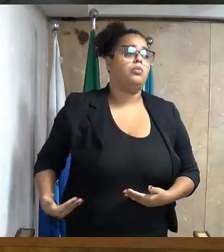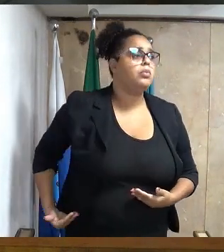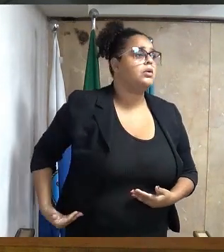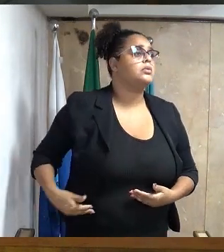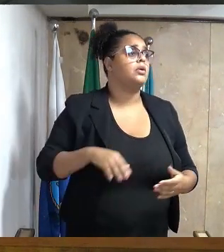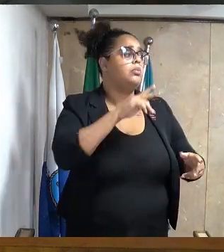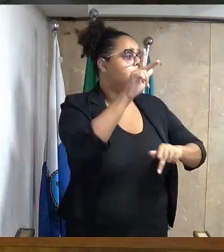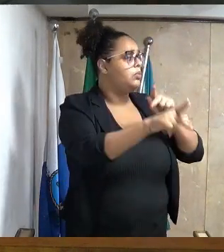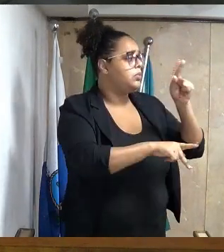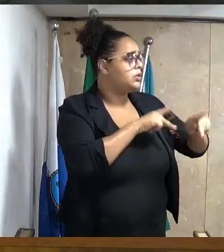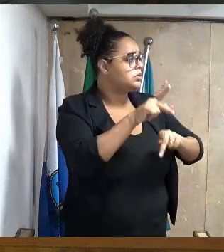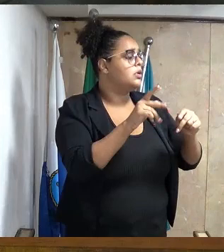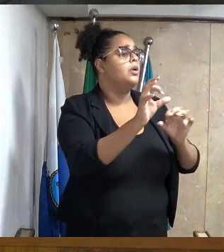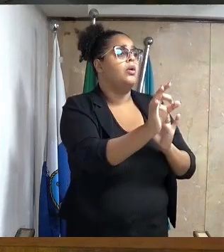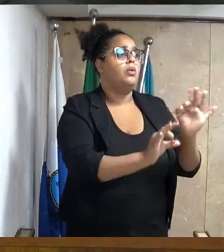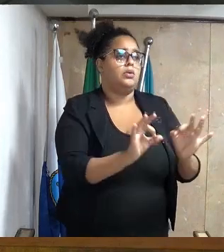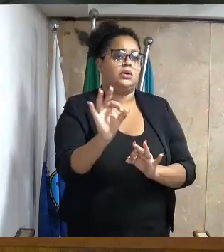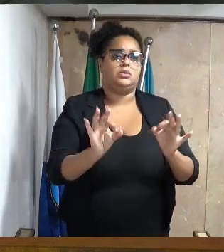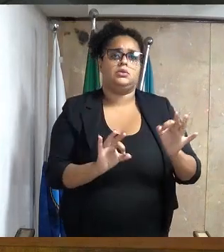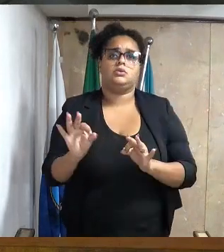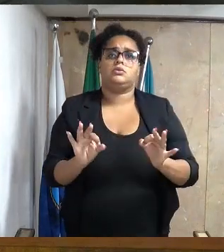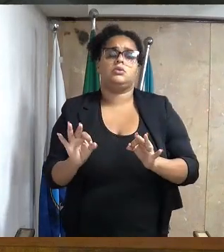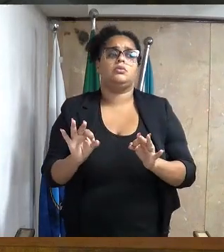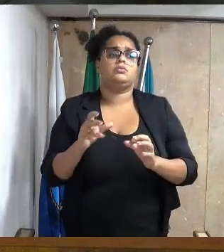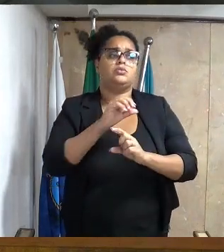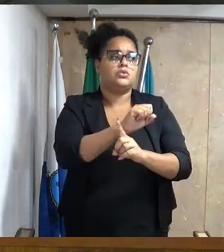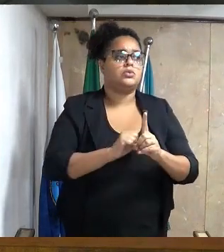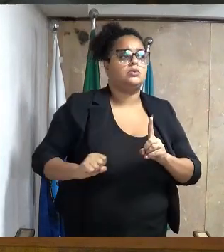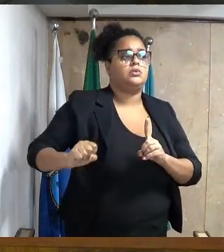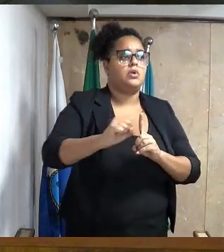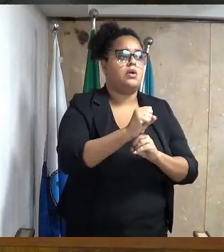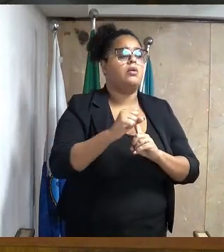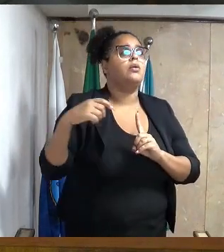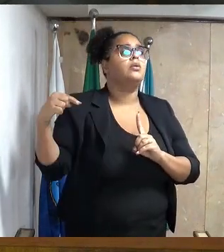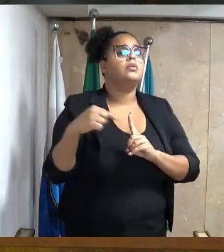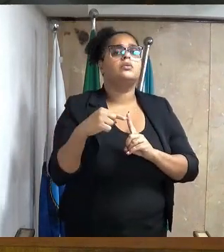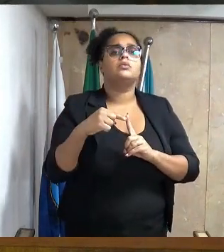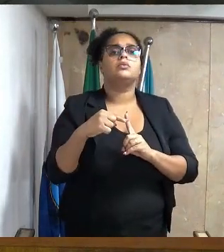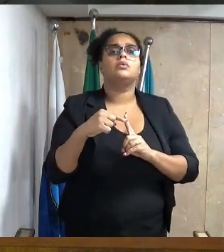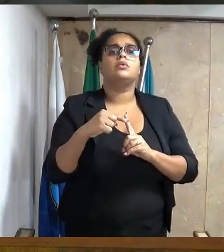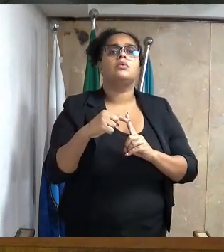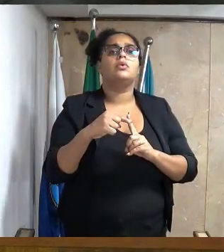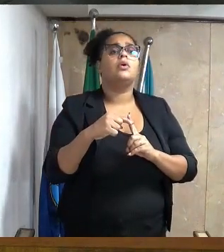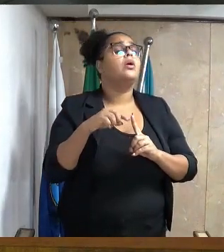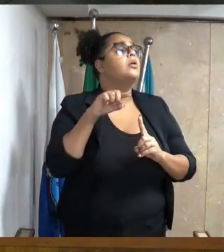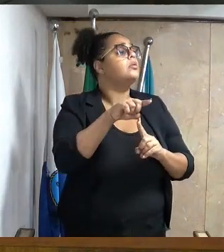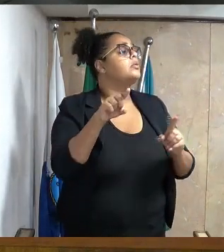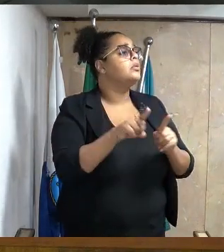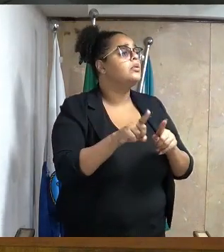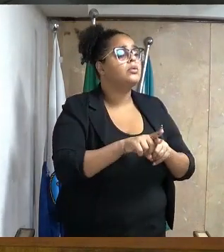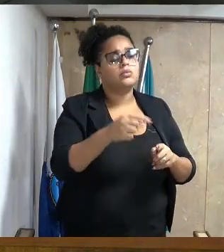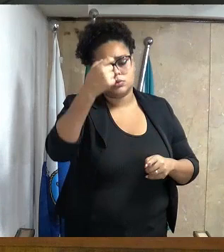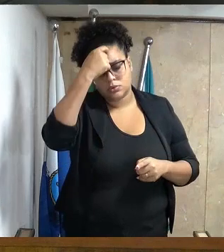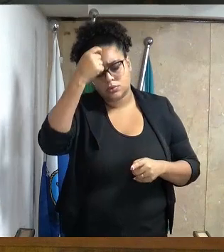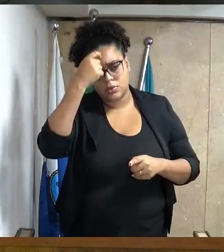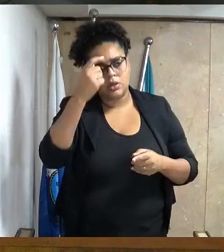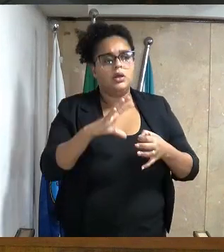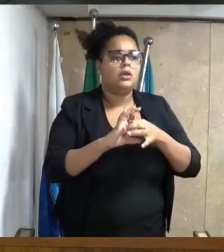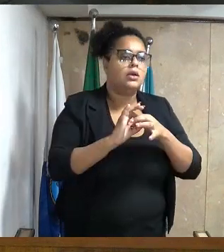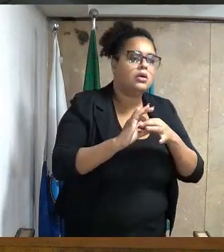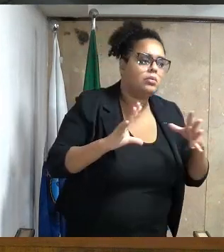população, organizações sociais e empresas parceiras, conscientizar, mobilizar,